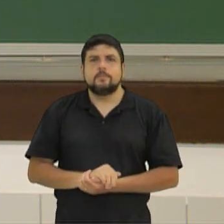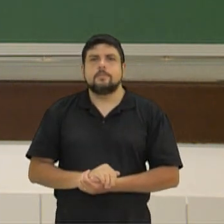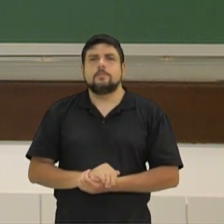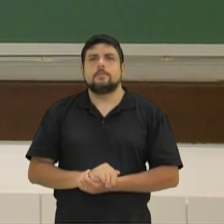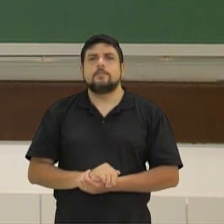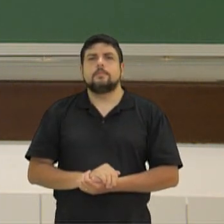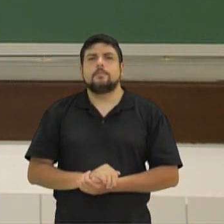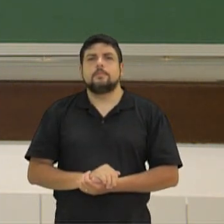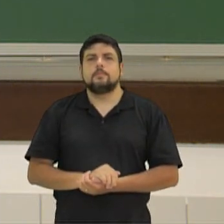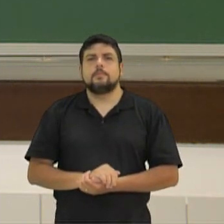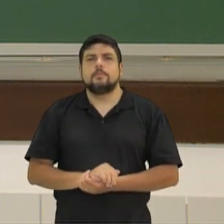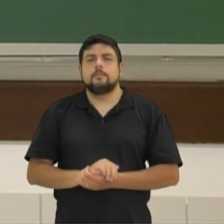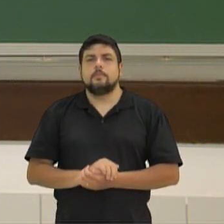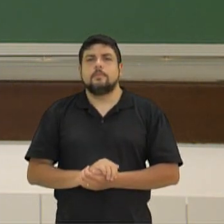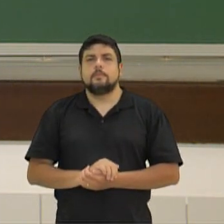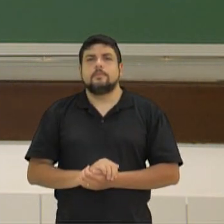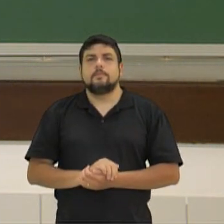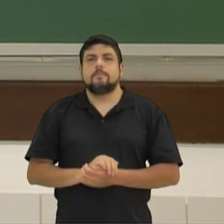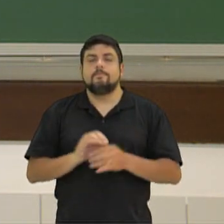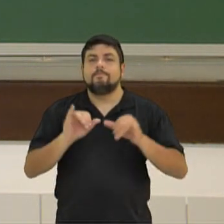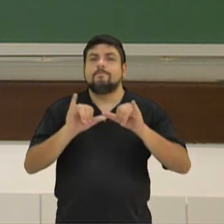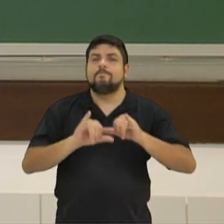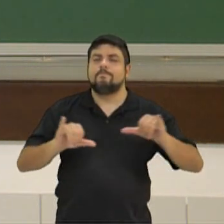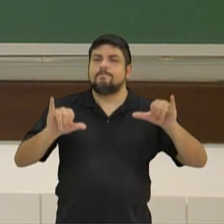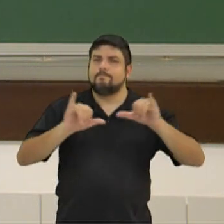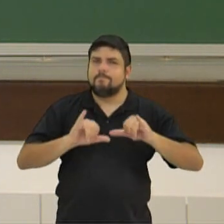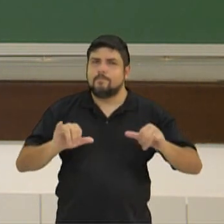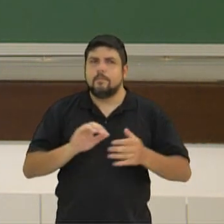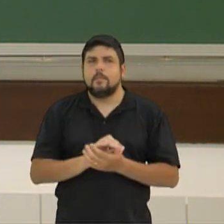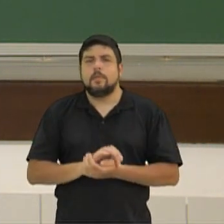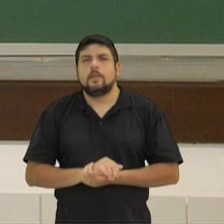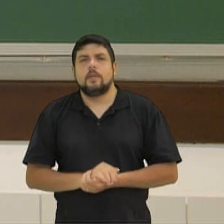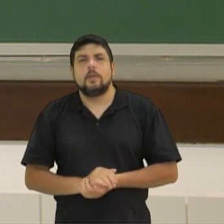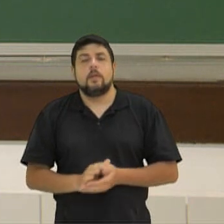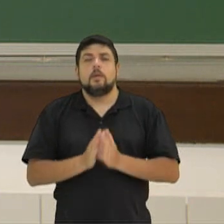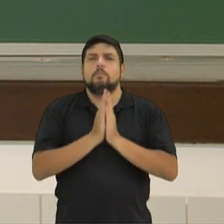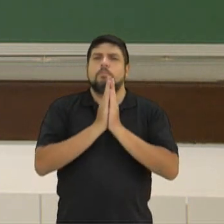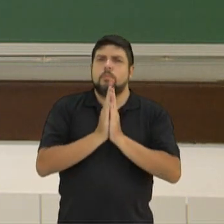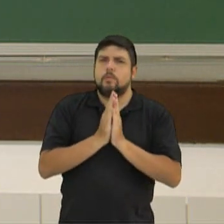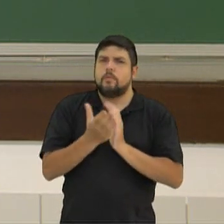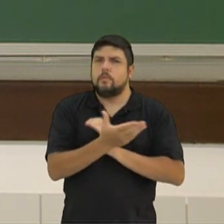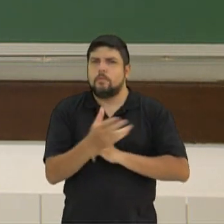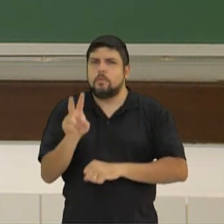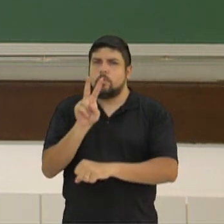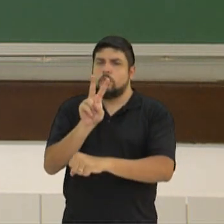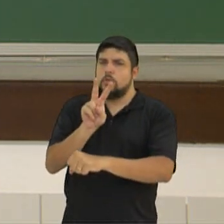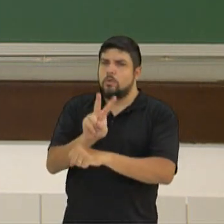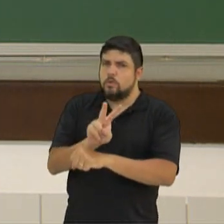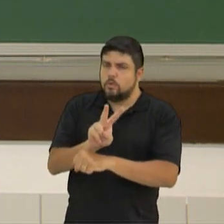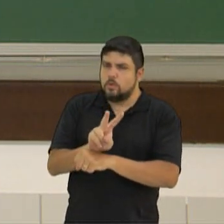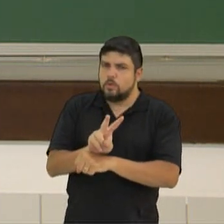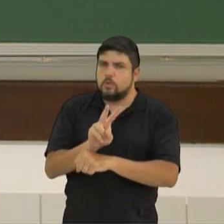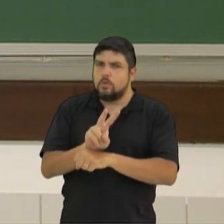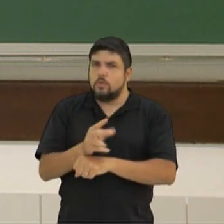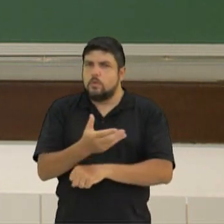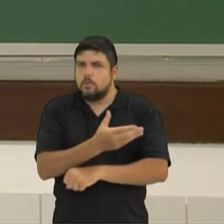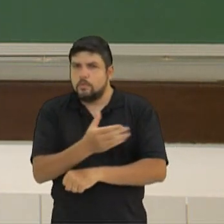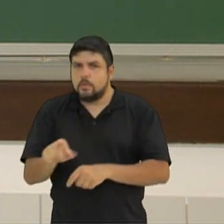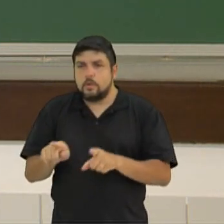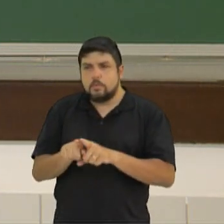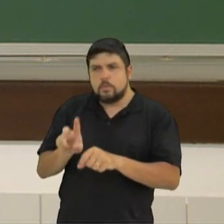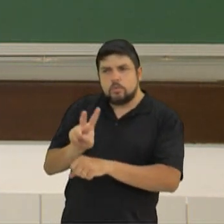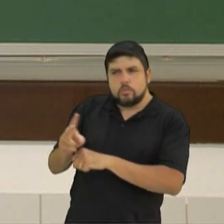Olha aqui o recadinho. Pessoal, não deixem de se cuidar. Cuidem de vocês e cuidem dos outros.